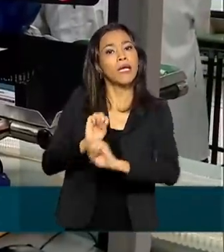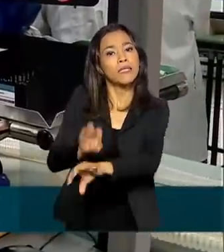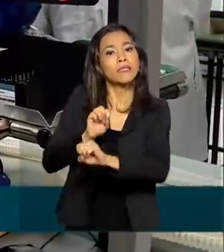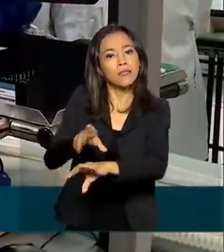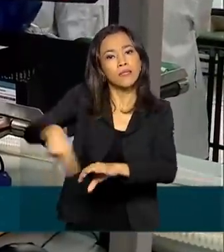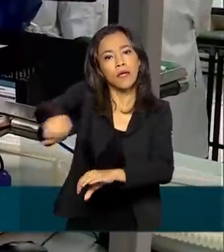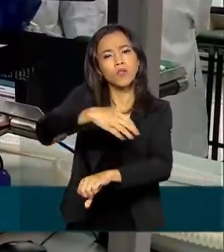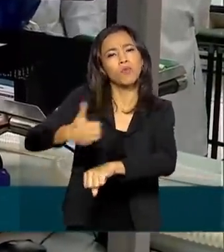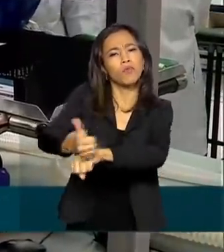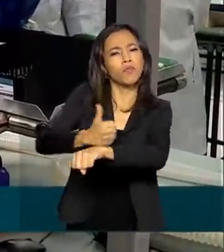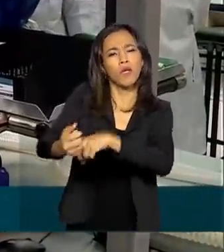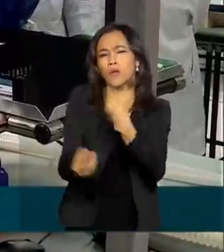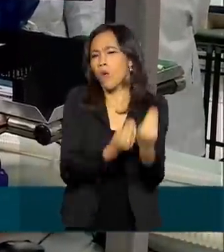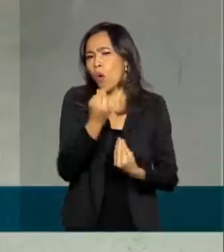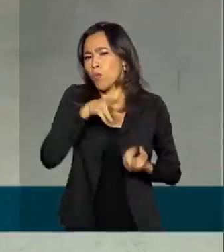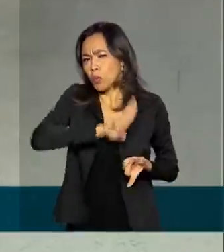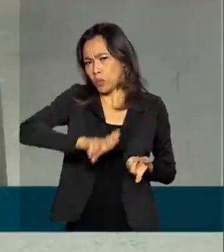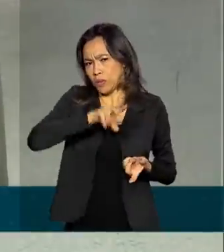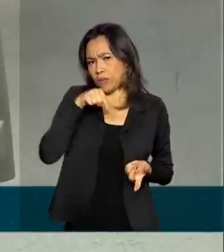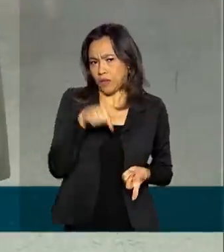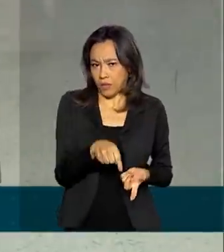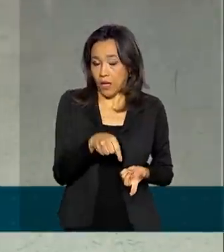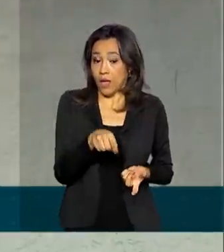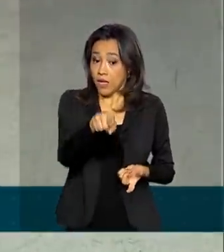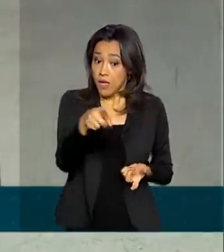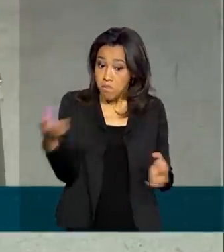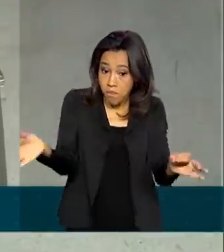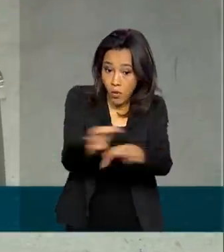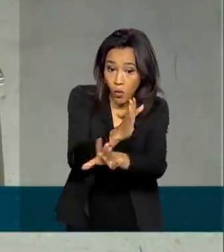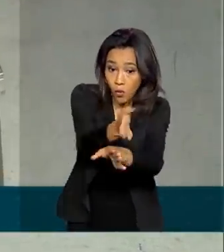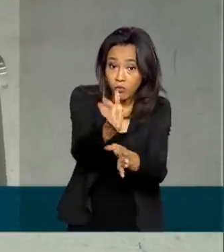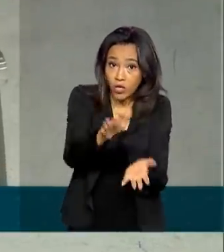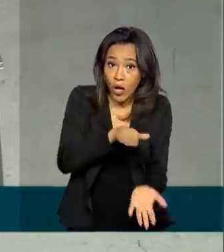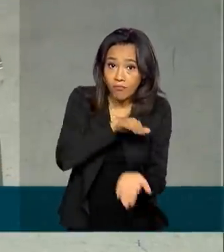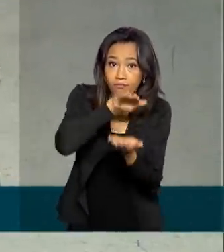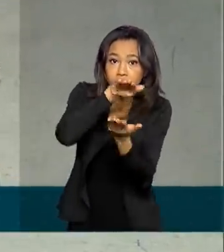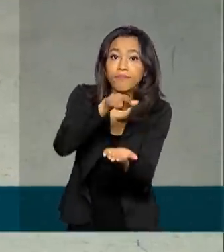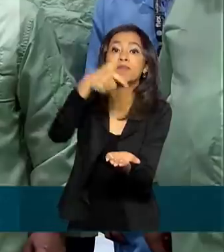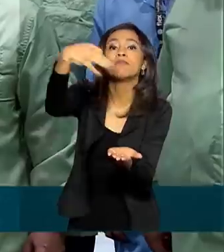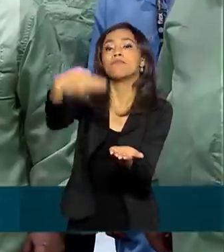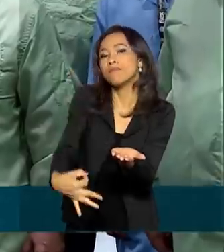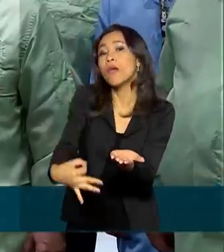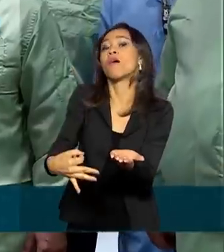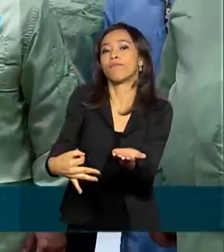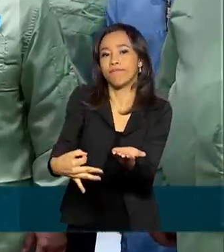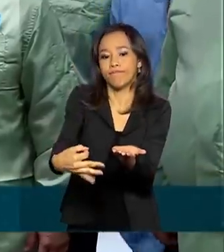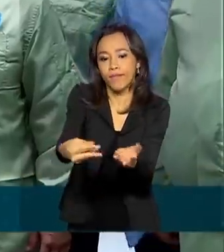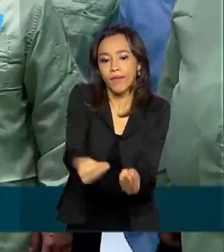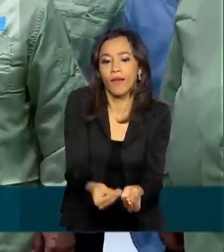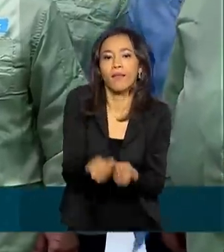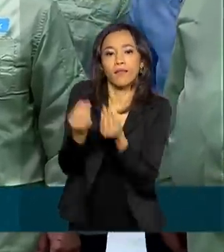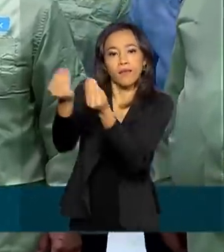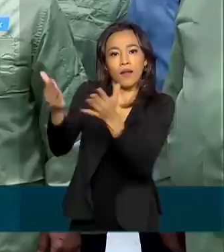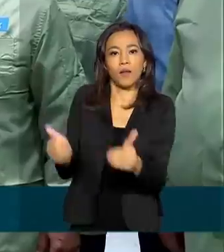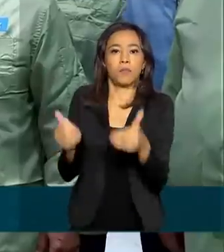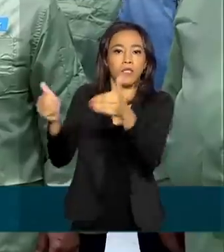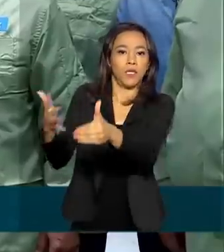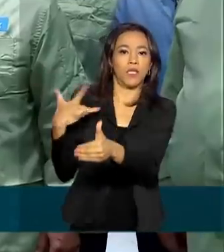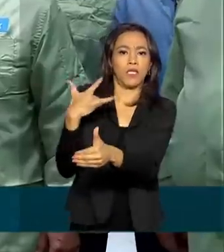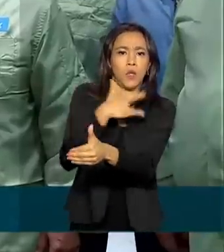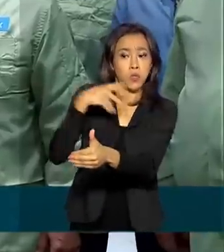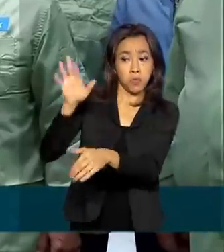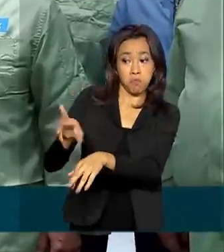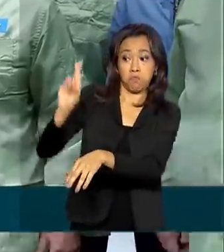profissionais a utilizar os ventiladores. E aqueles que estão prontos têm um destino certo. São entregues ao Ministério da Saúde, que